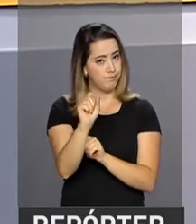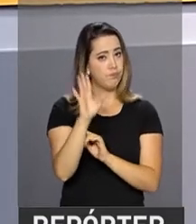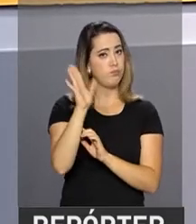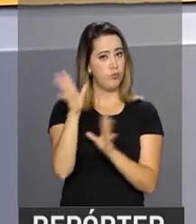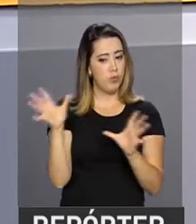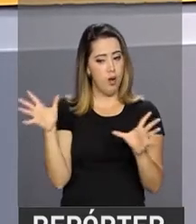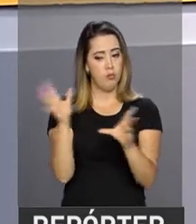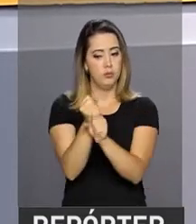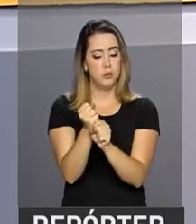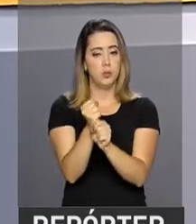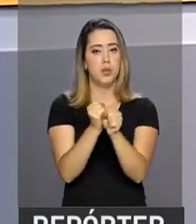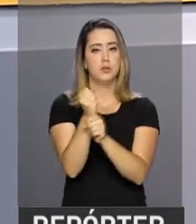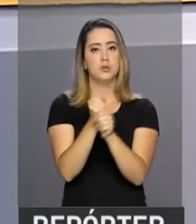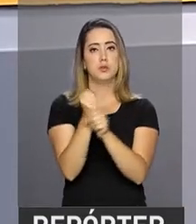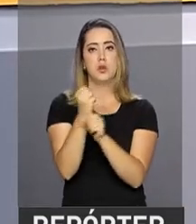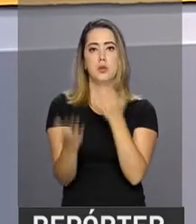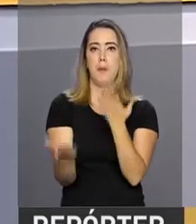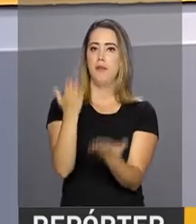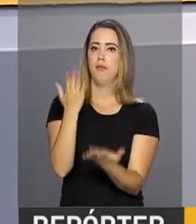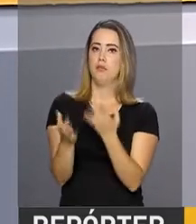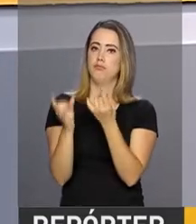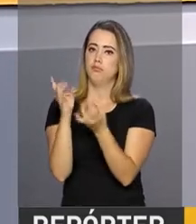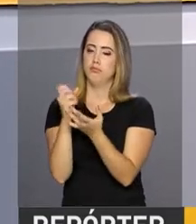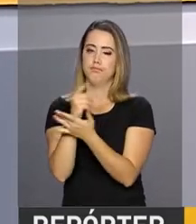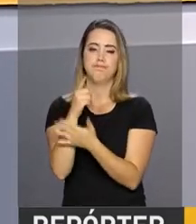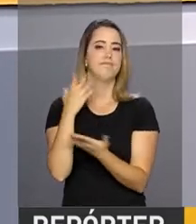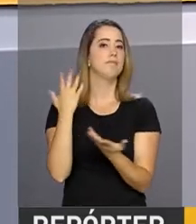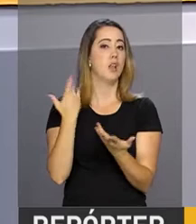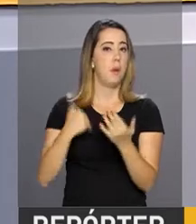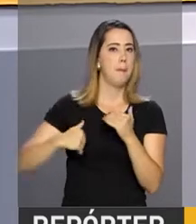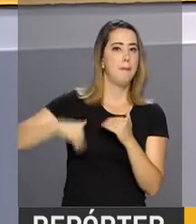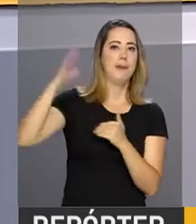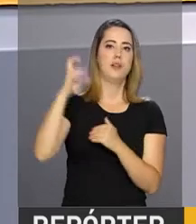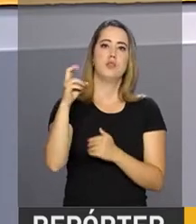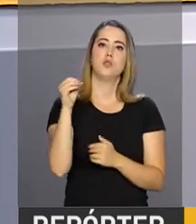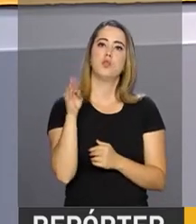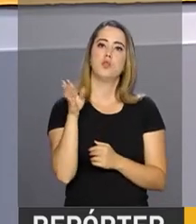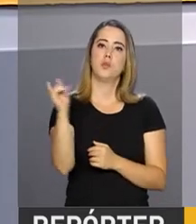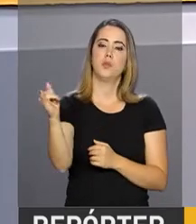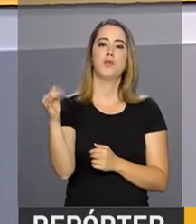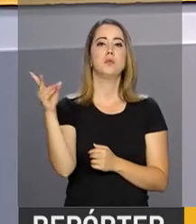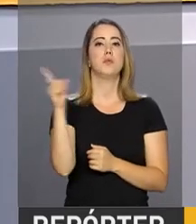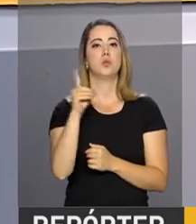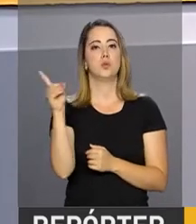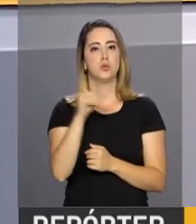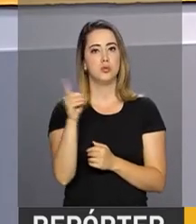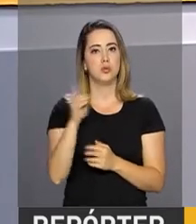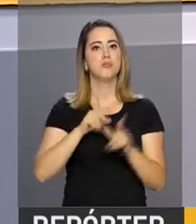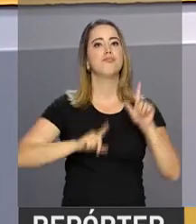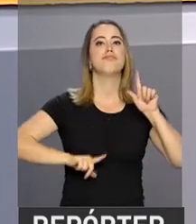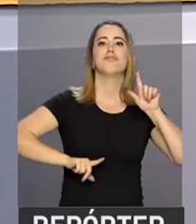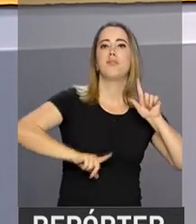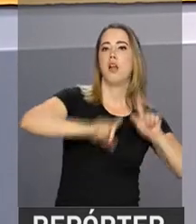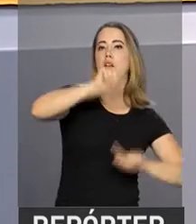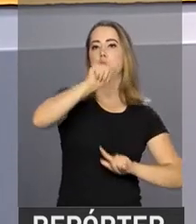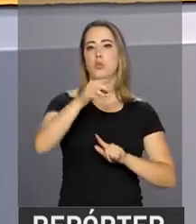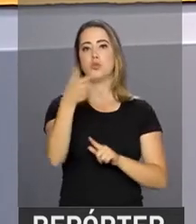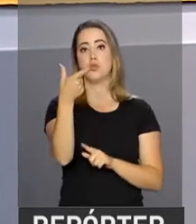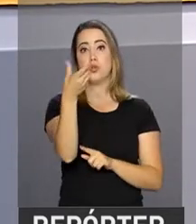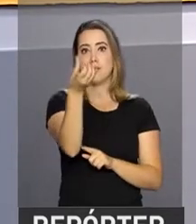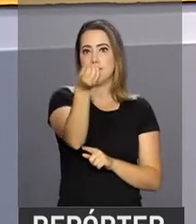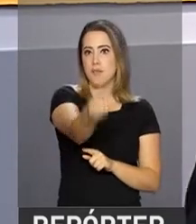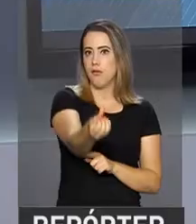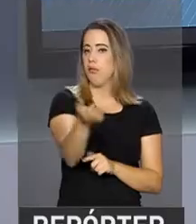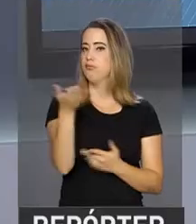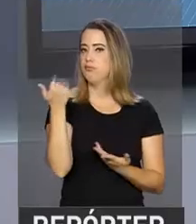acumulado do ano, a balança comercial ultrapassa a marca dos 50 bilhões de dólares, superando todo o ano de 2016.